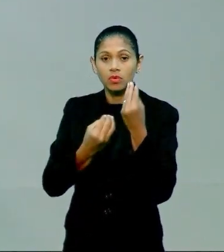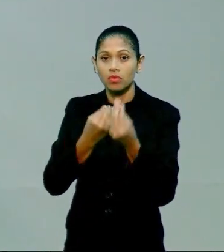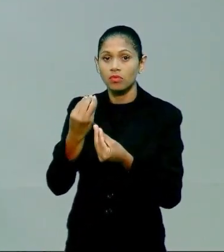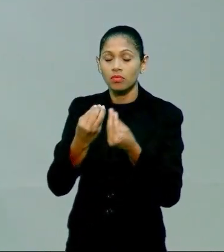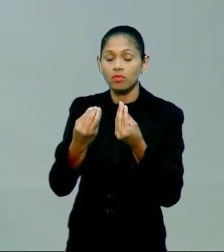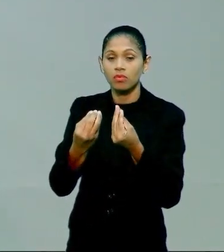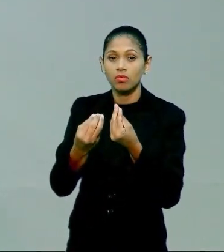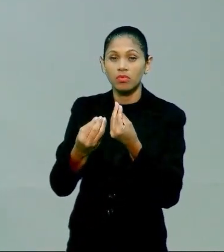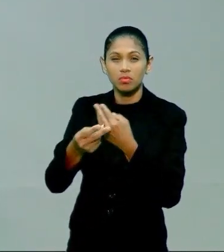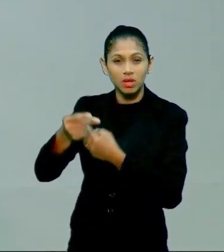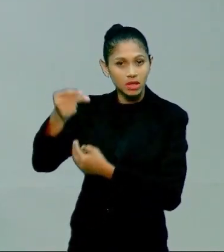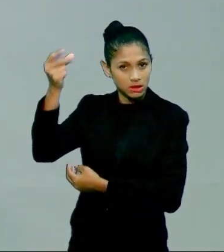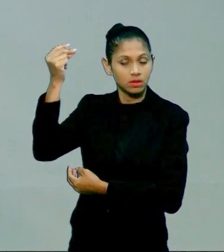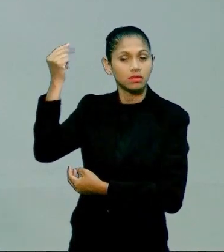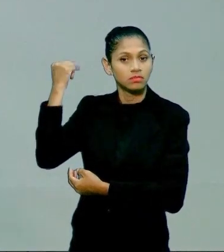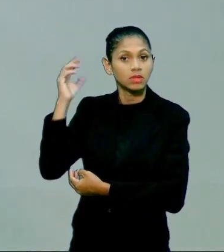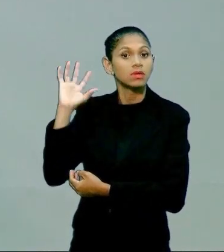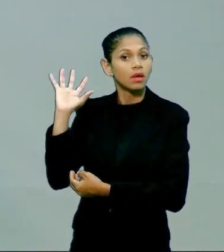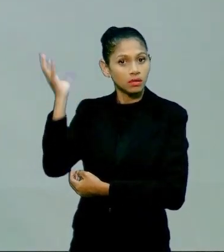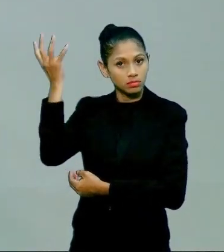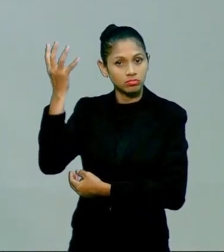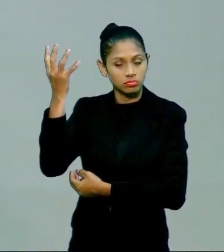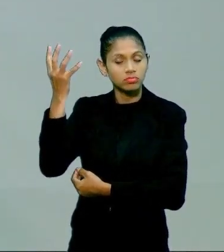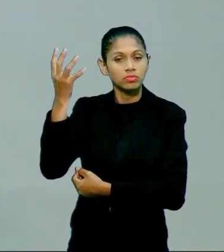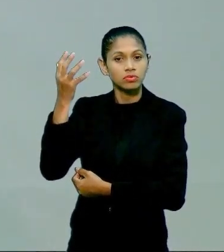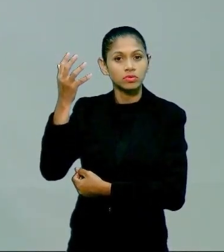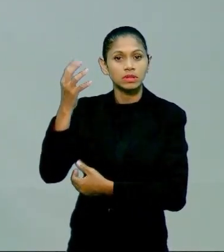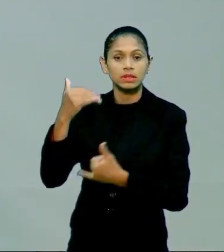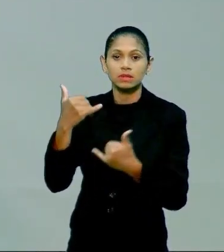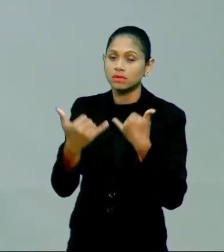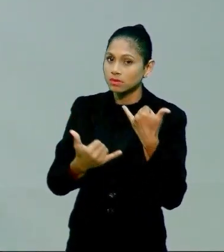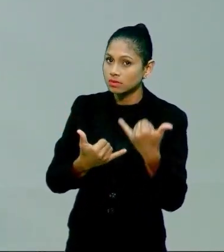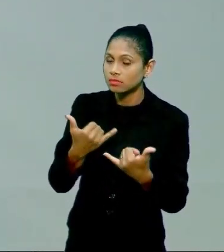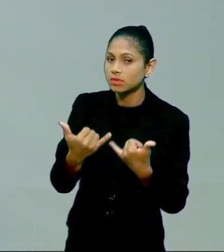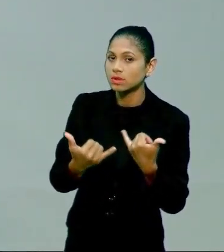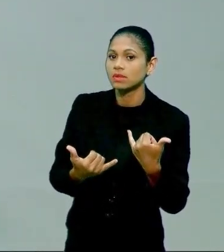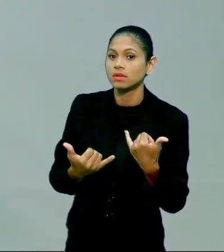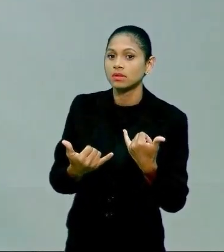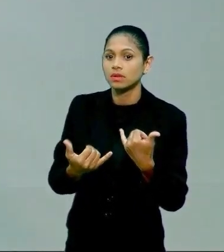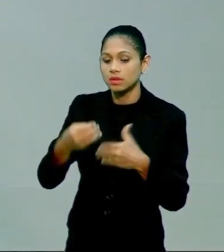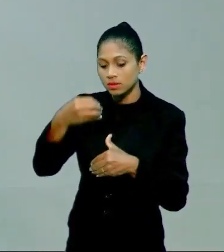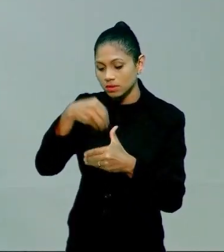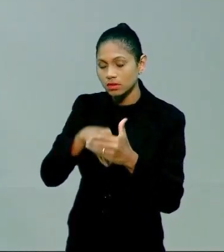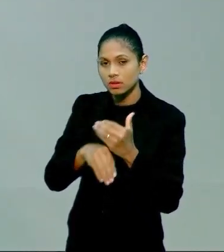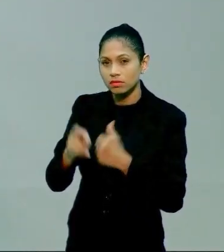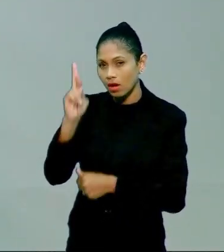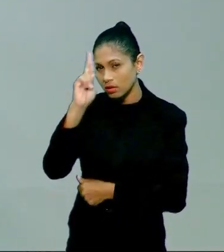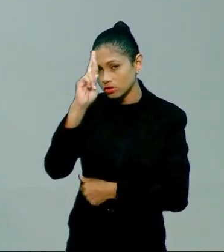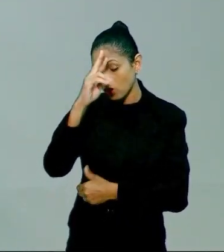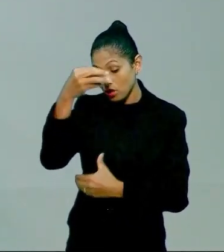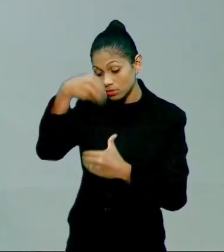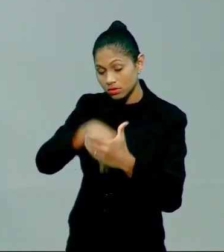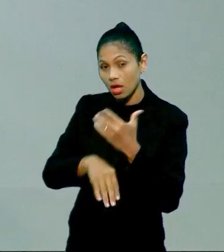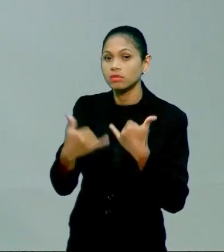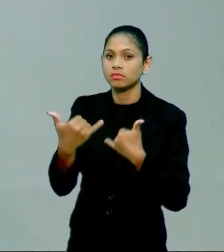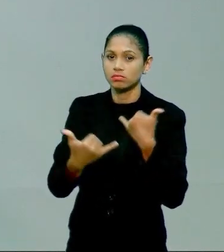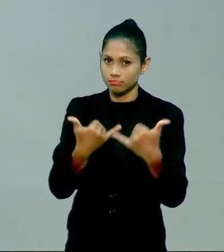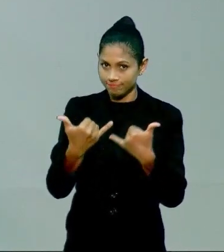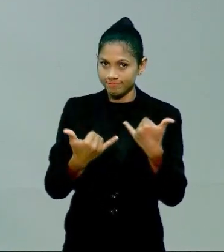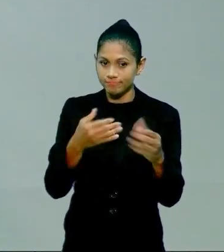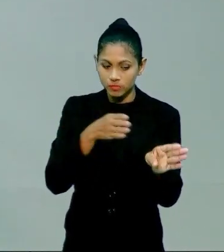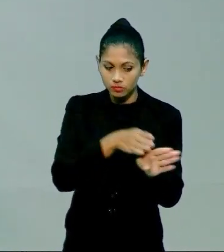desenvolvimento das práticas então a gente acaba inserindo de uma forma descontraída mas em uma brincadeira que tem informação tem um